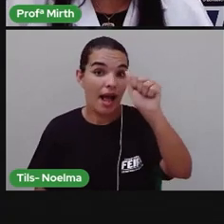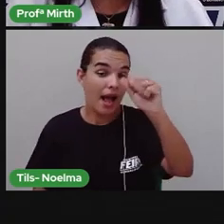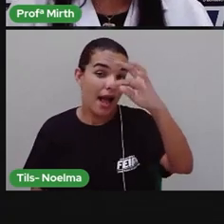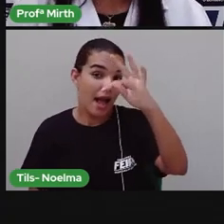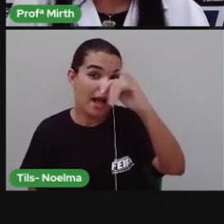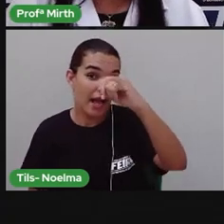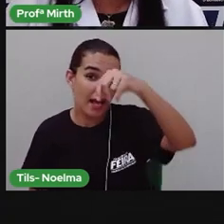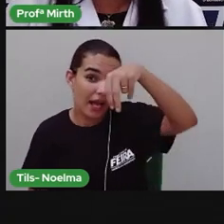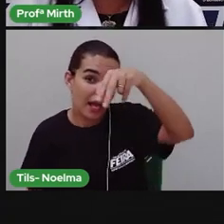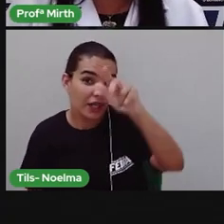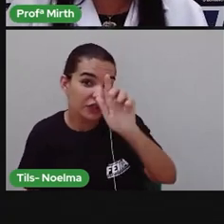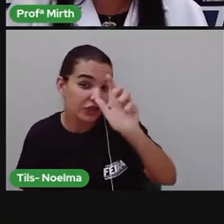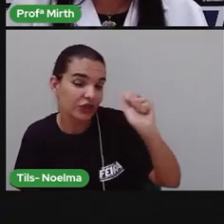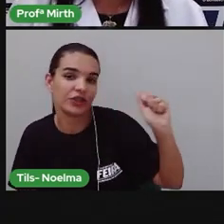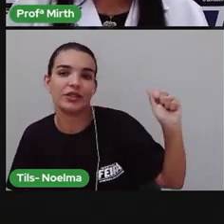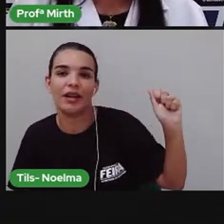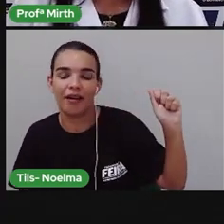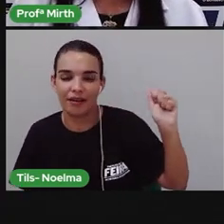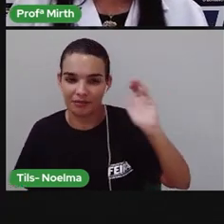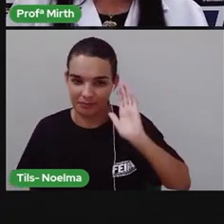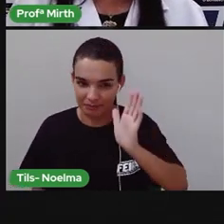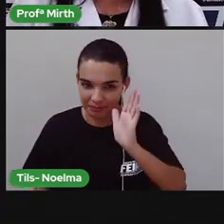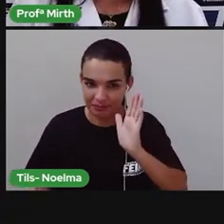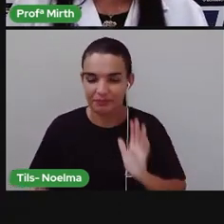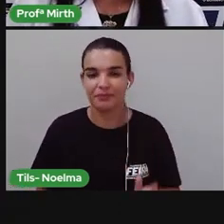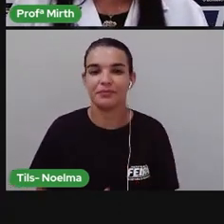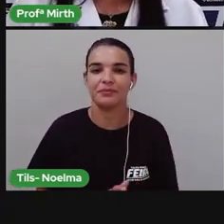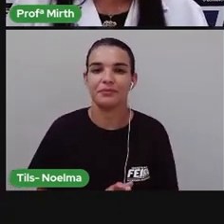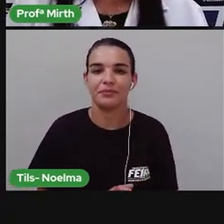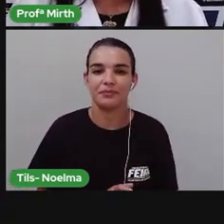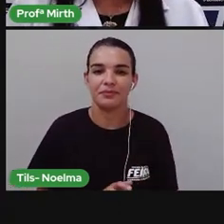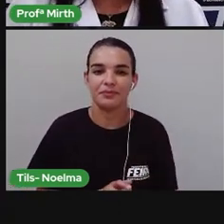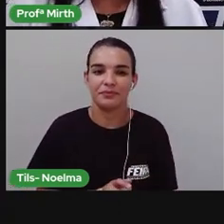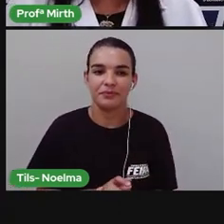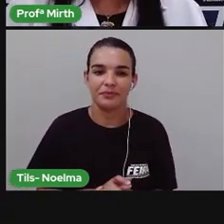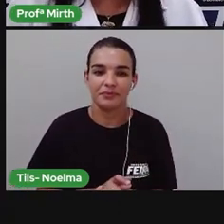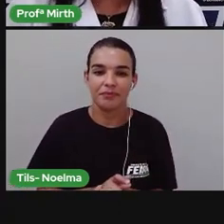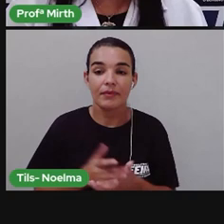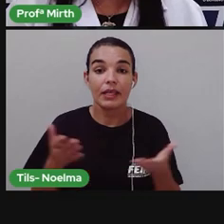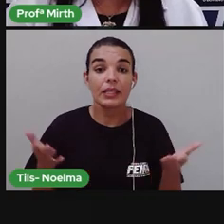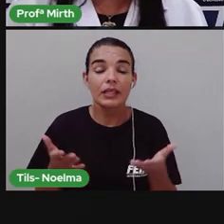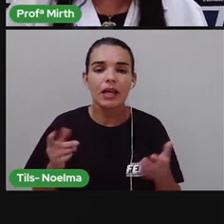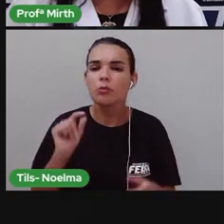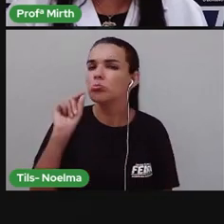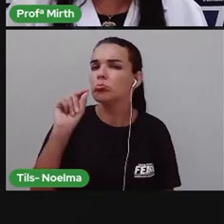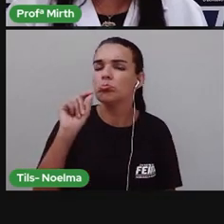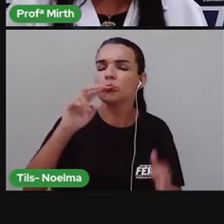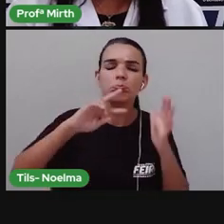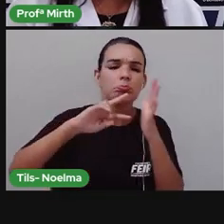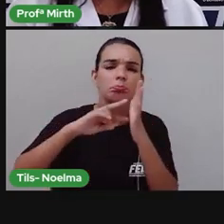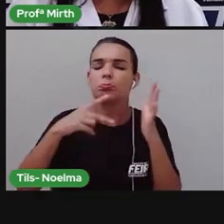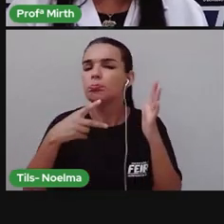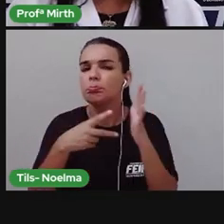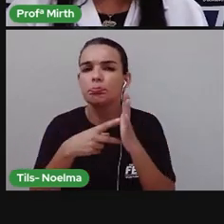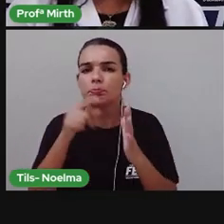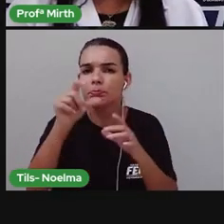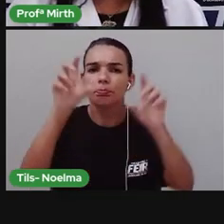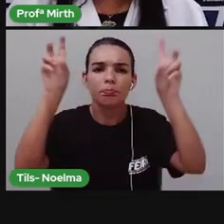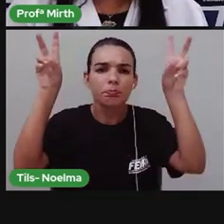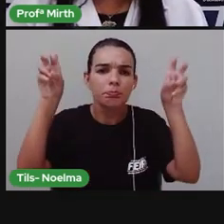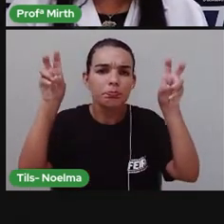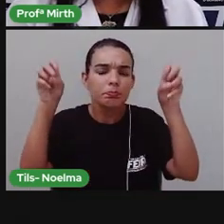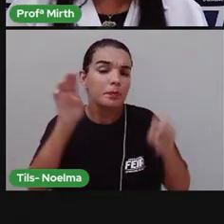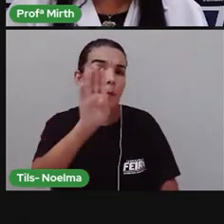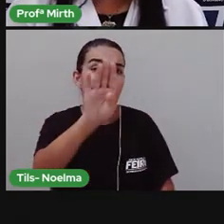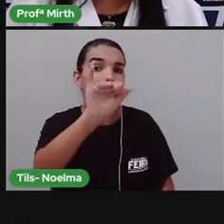Sobre a Caatinga A Caatinga aí Que é um